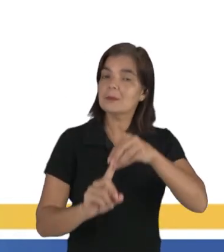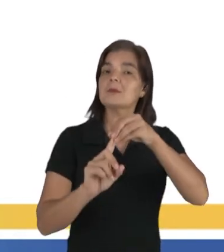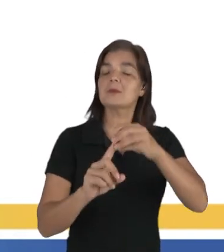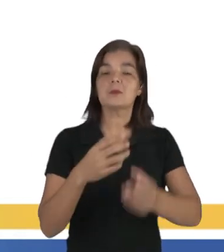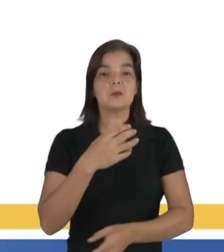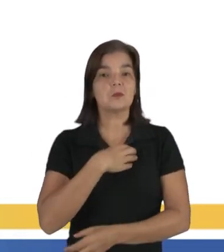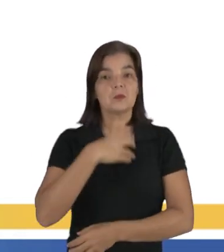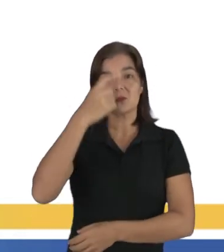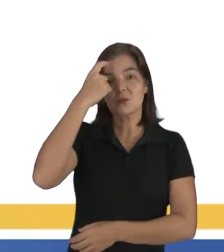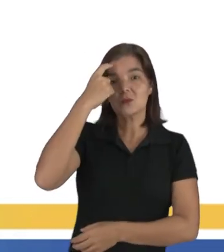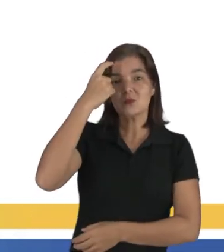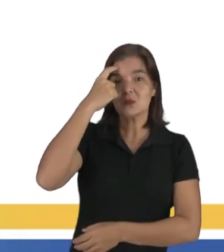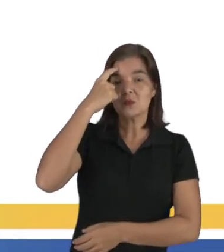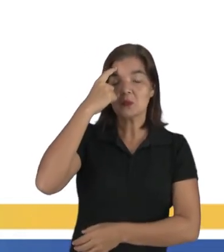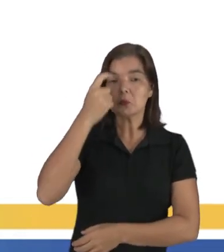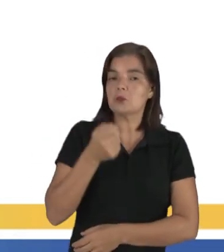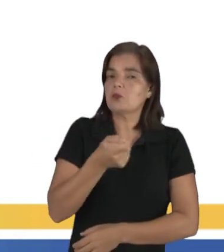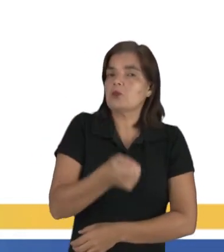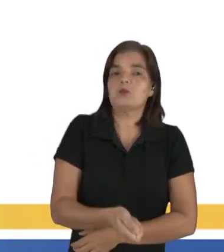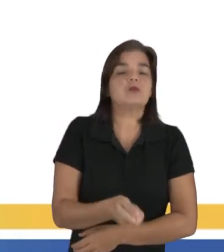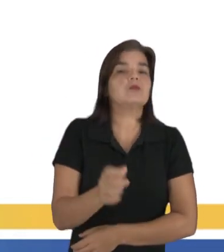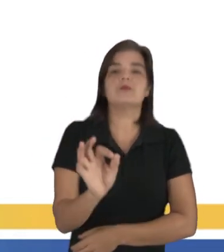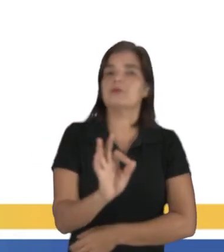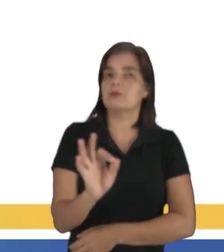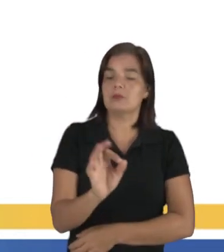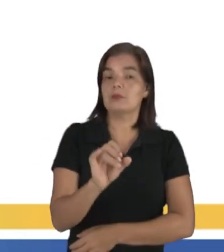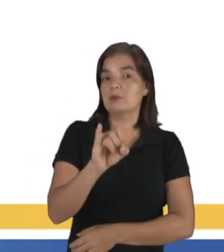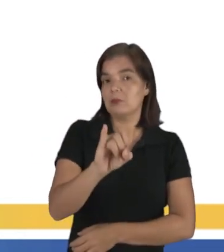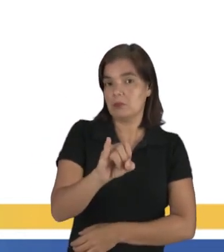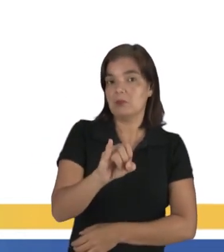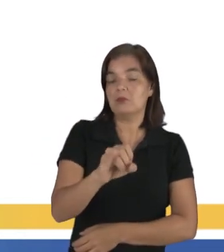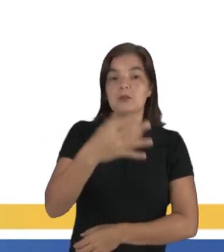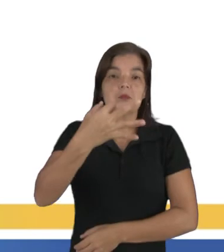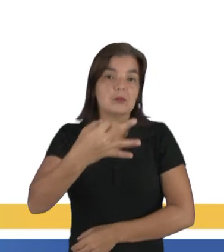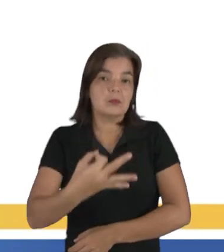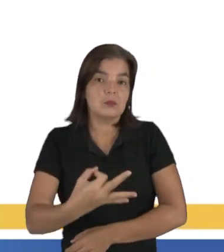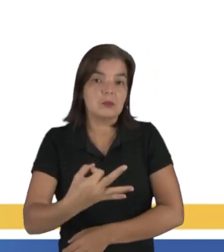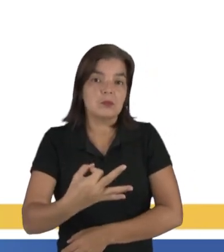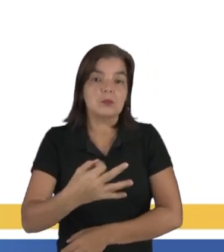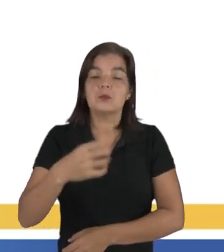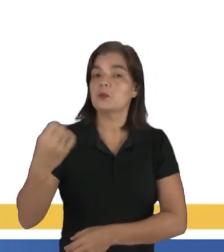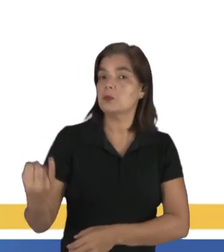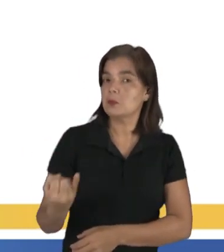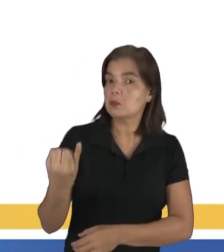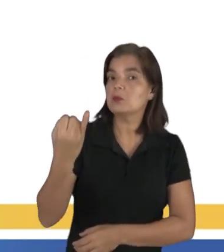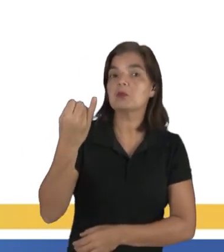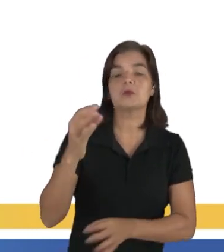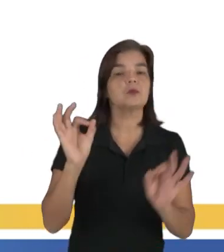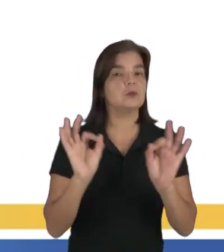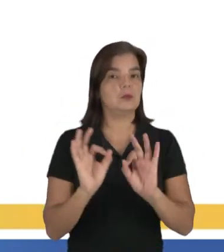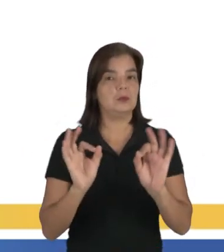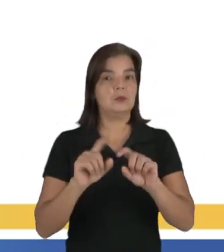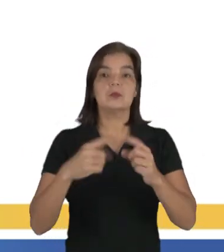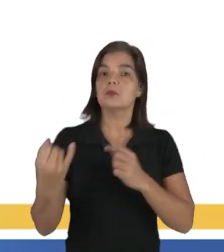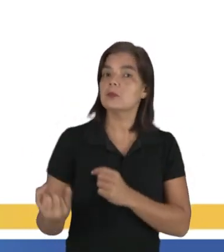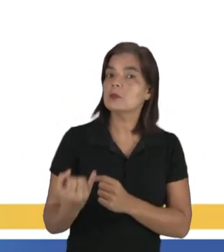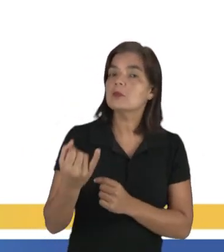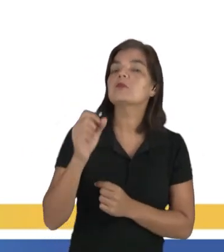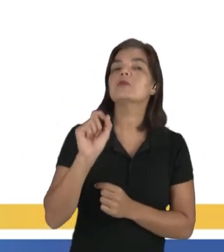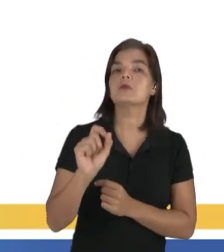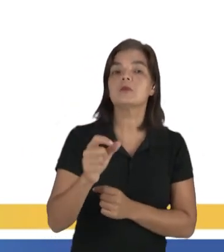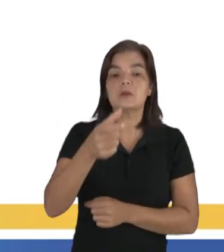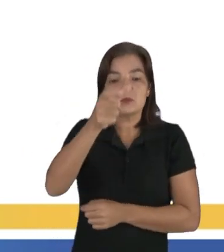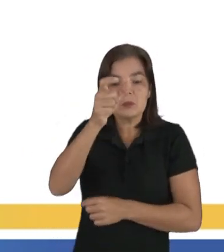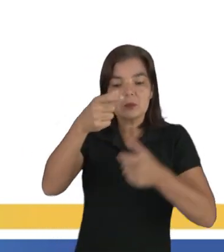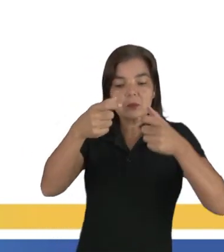A maneira de pensar não vai impor ali se ele está o mais correto, se ele é o privilegiado ou não. O que importa é o